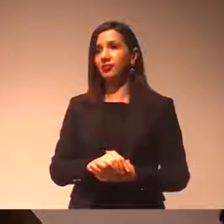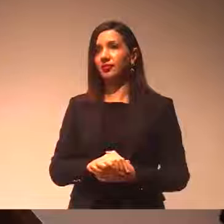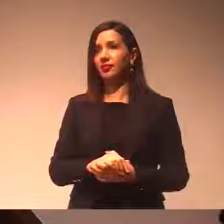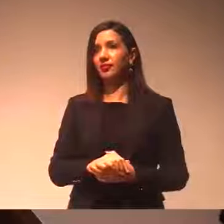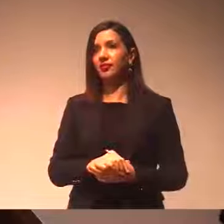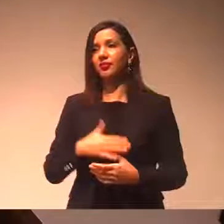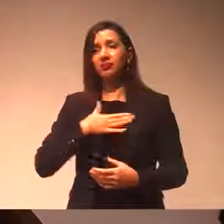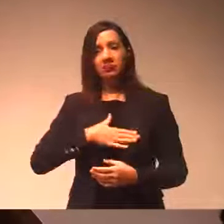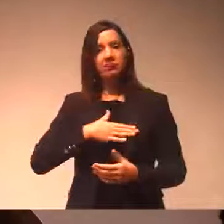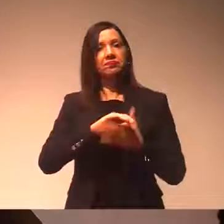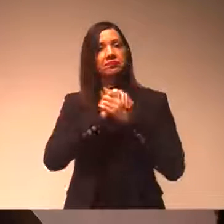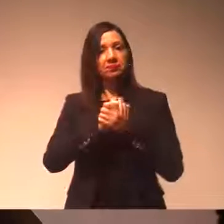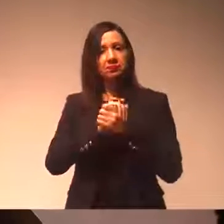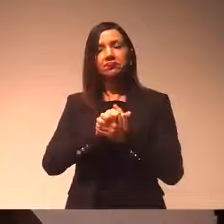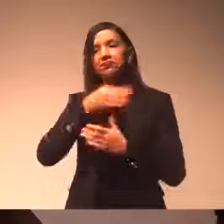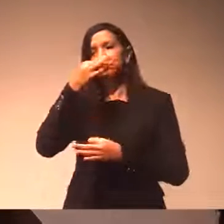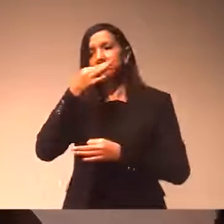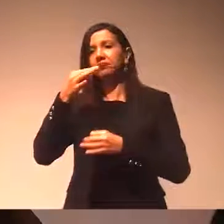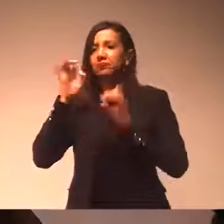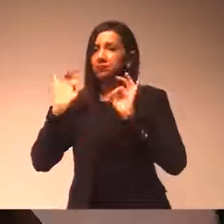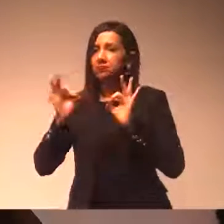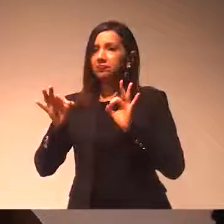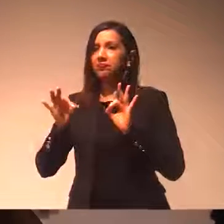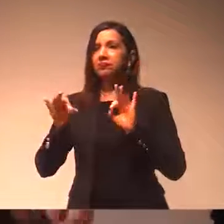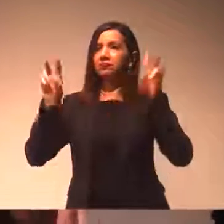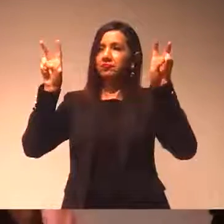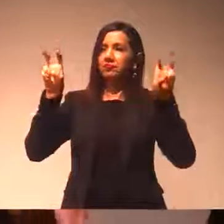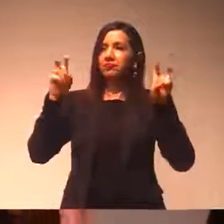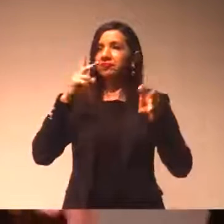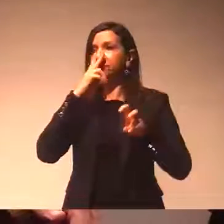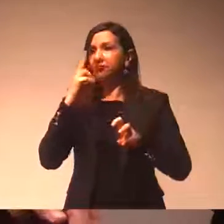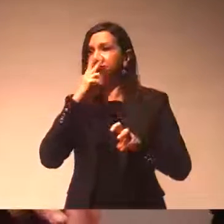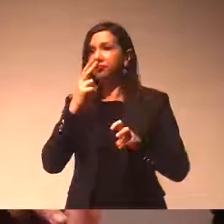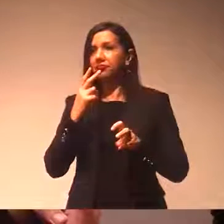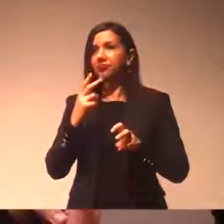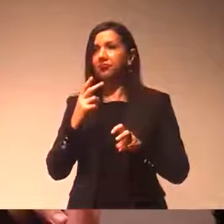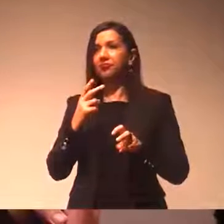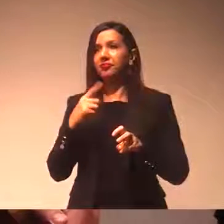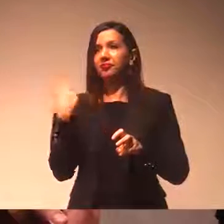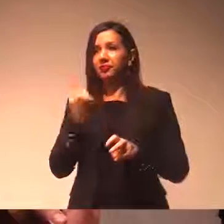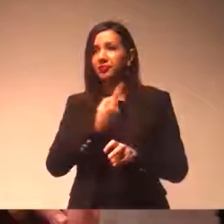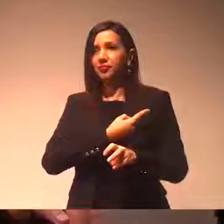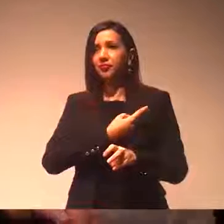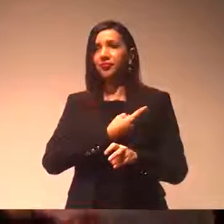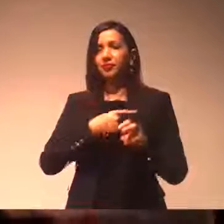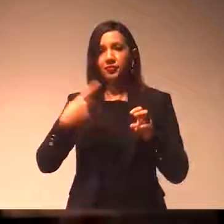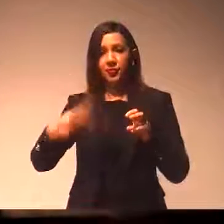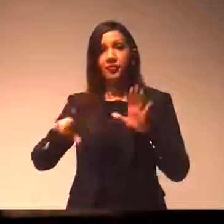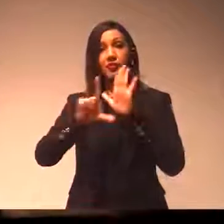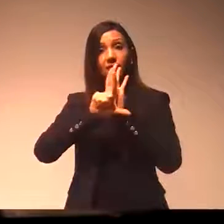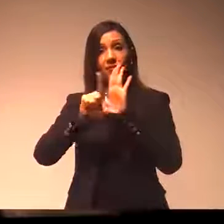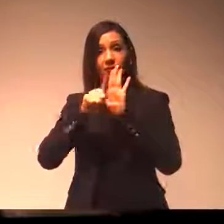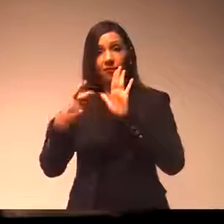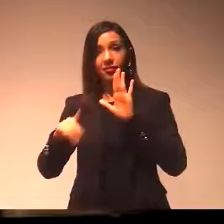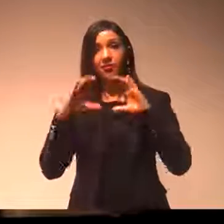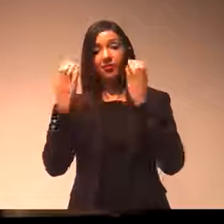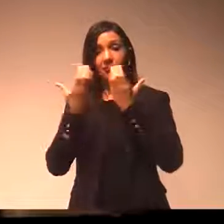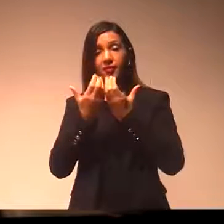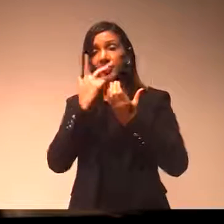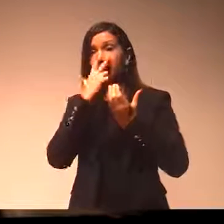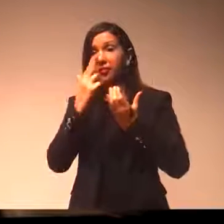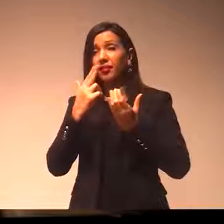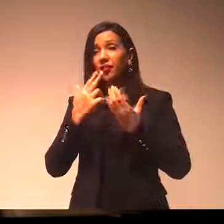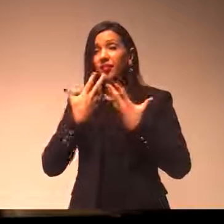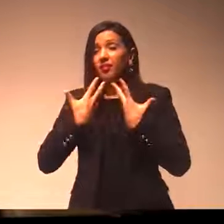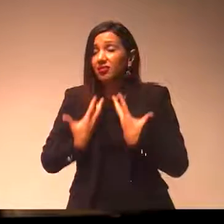relação a essa questão, porque, de fato, isso foi sugando o poder do Legislativo. E eu entendo,